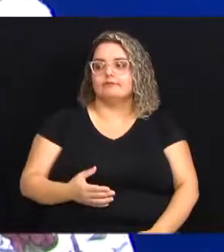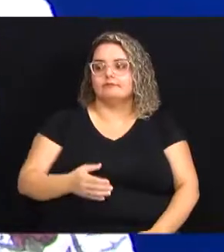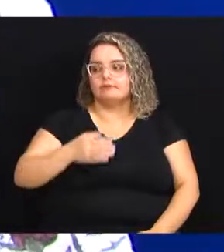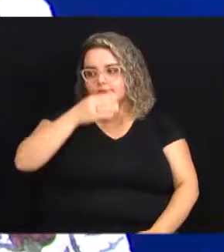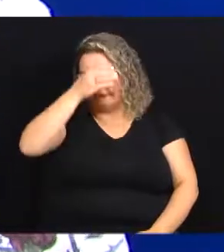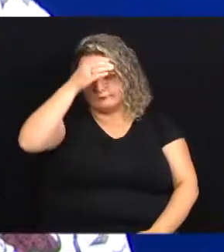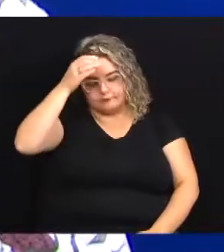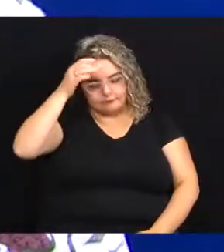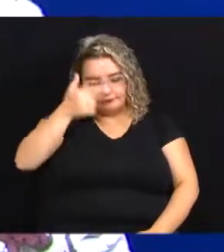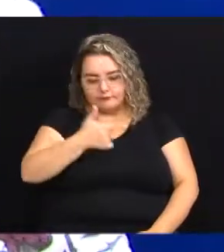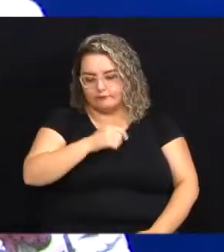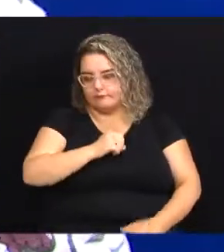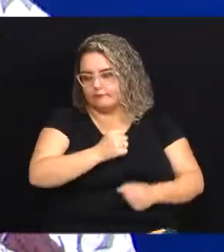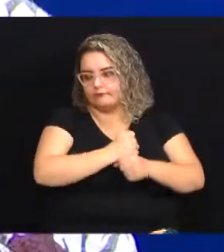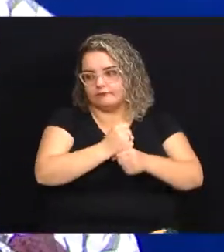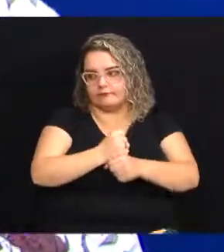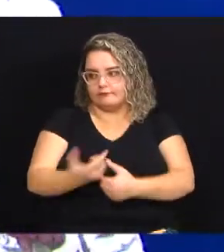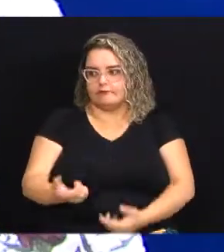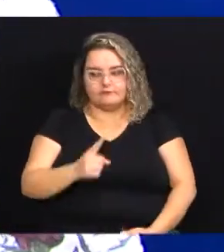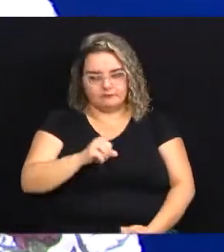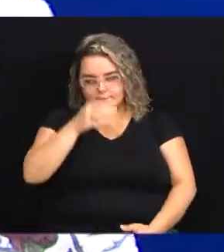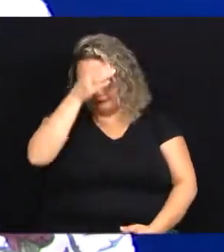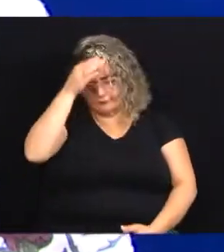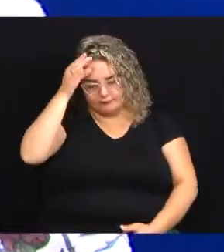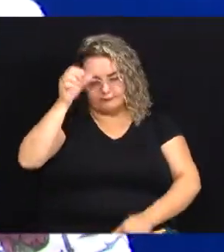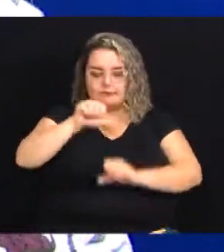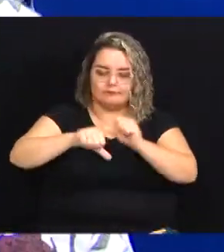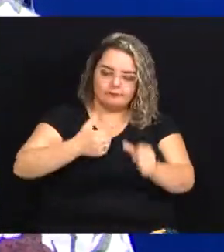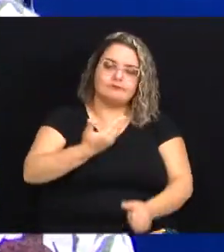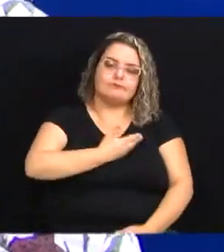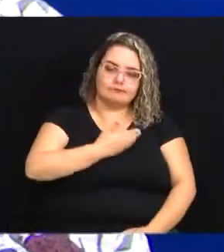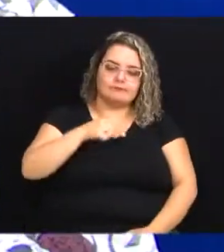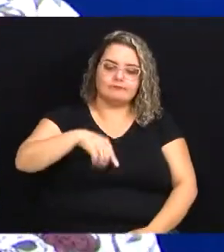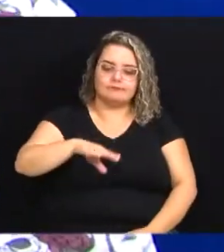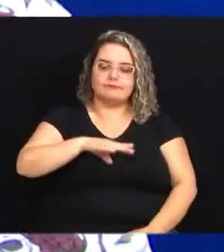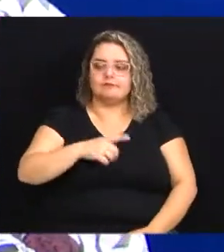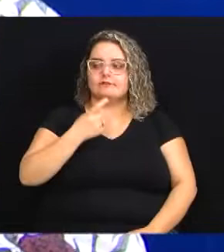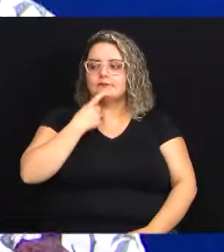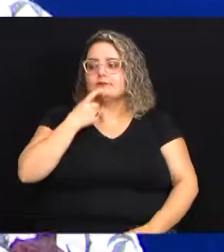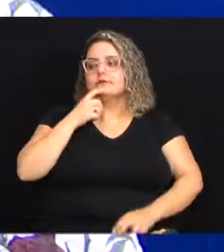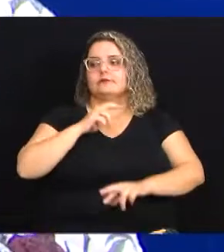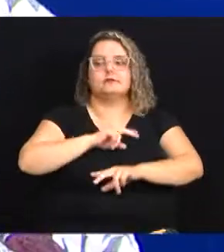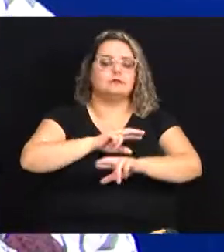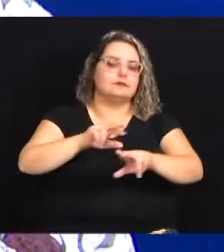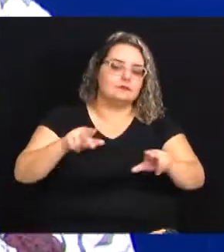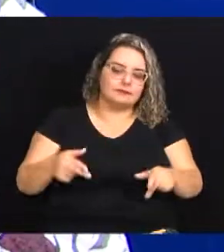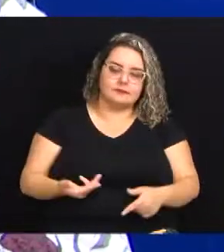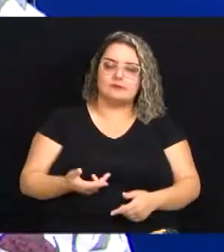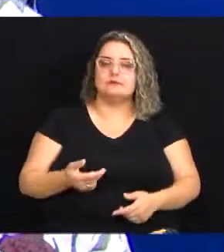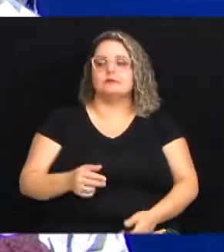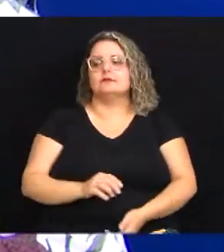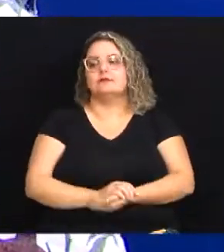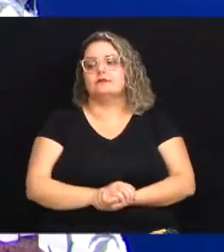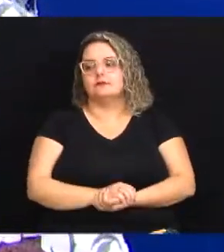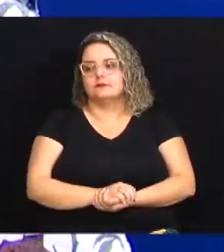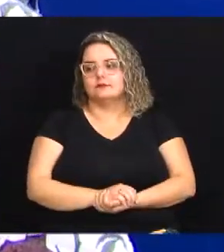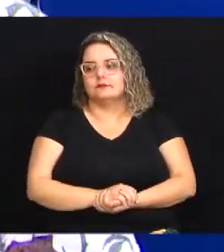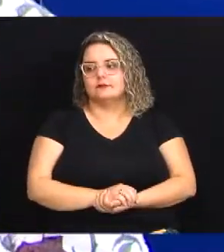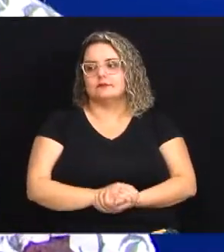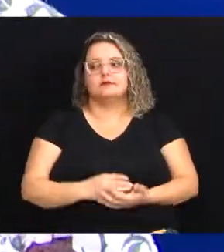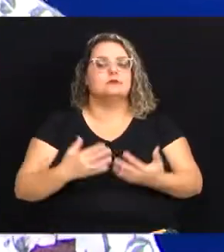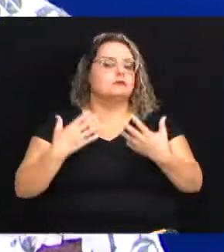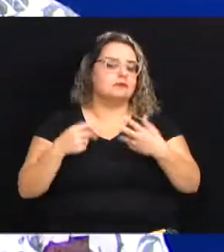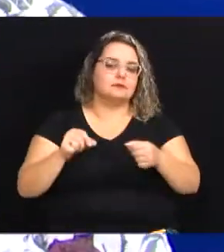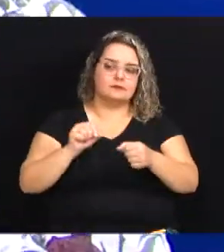cliente de 20 anos que não é mais cliente é amigo aqui em Campinas tenho muitas já e